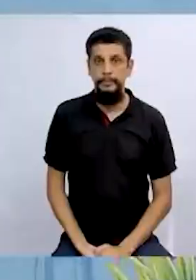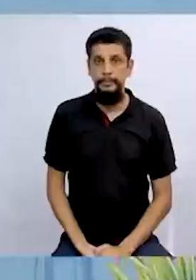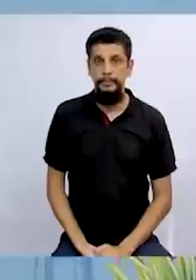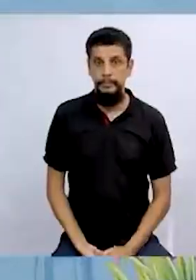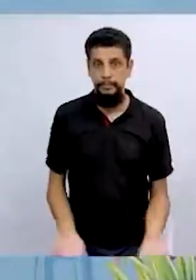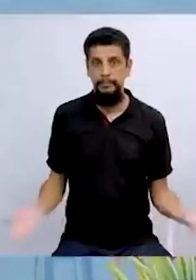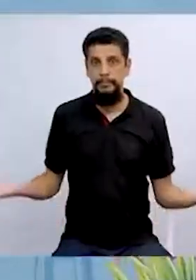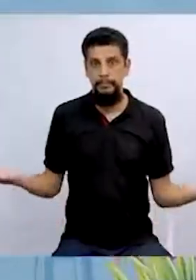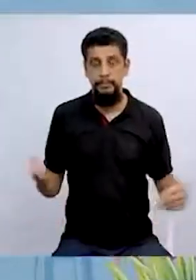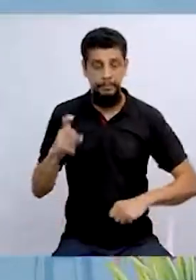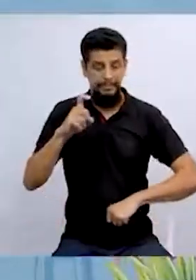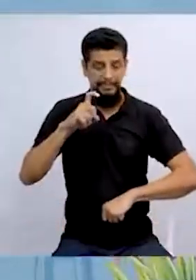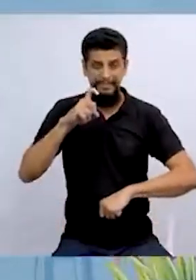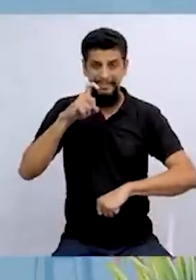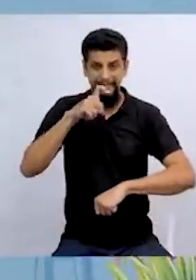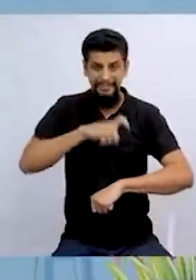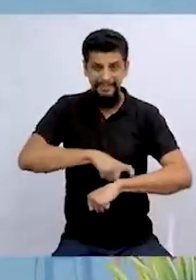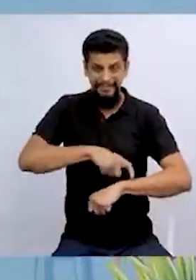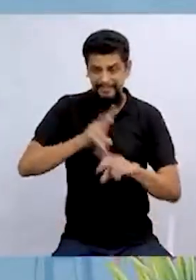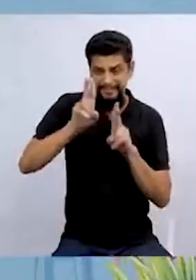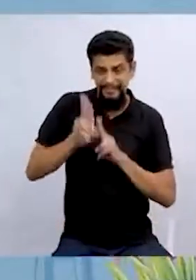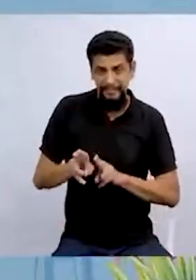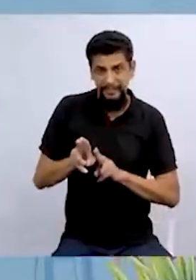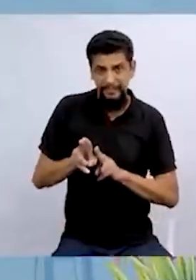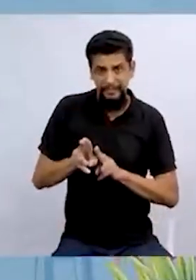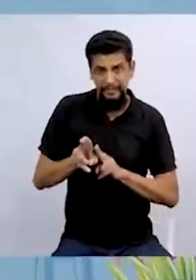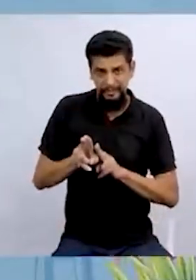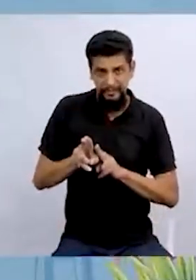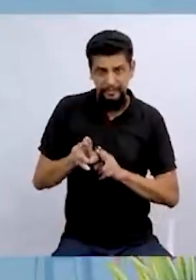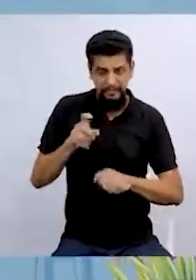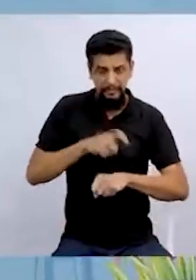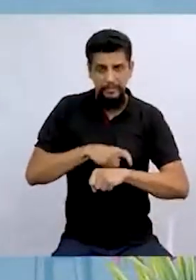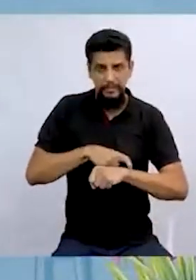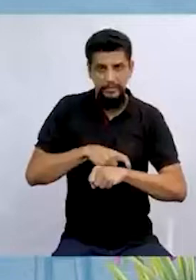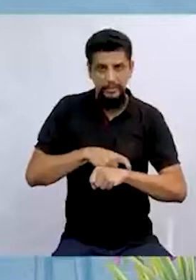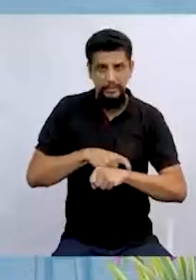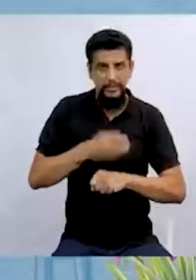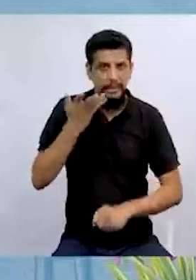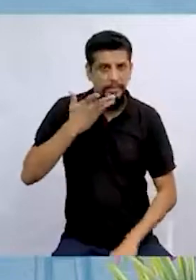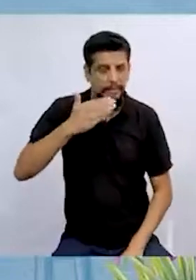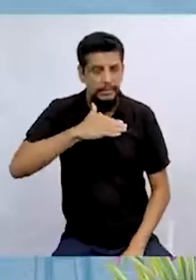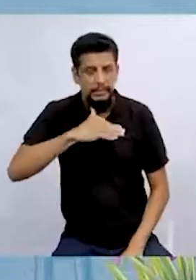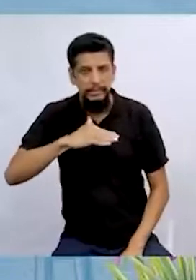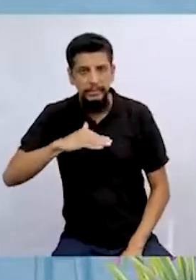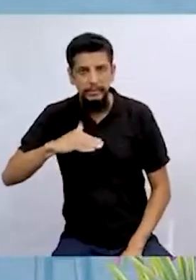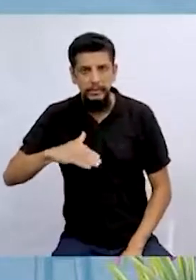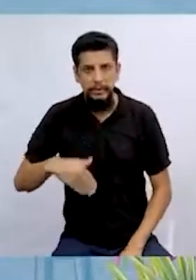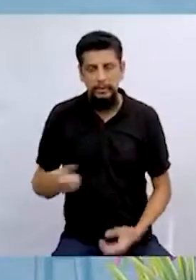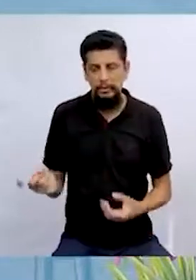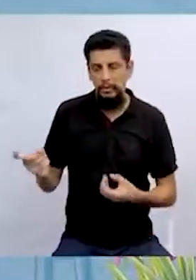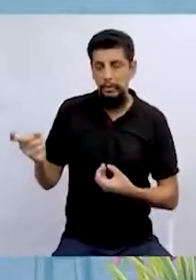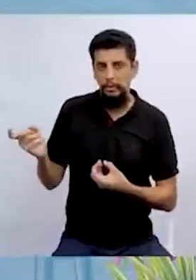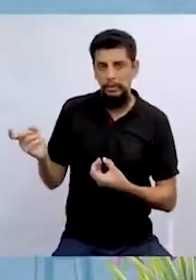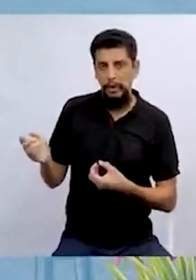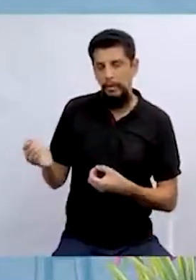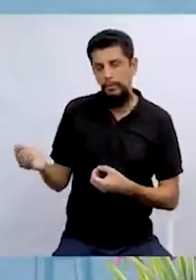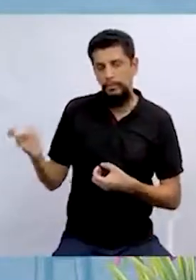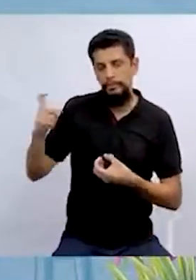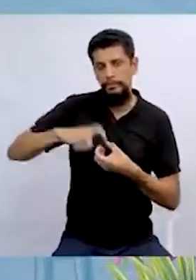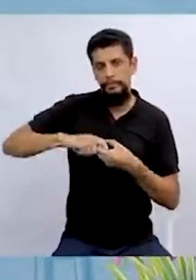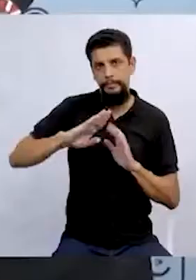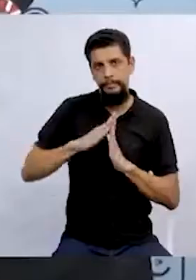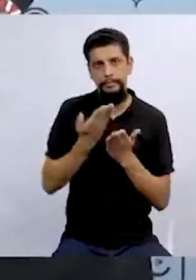Nesse mesmo horário, as crianças que moravam na Rua das Peraltices passavam por ali voltando da escola.